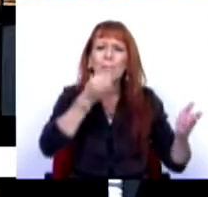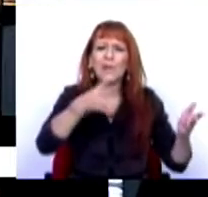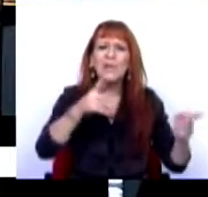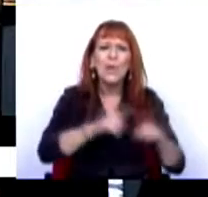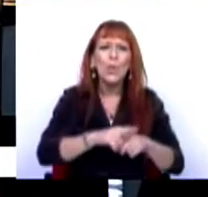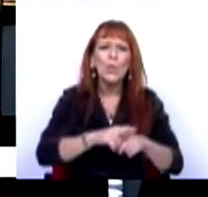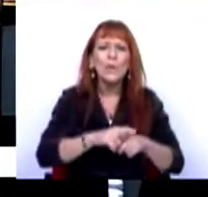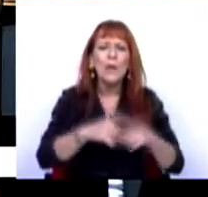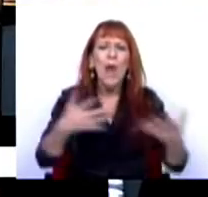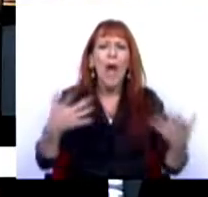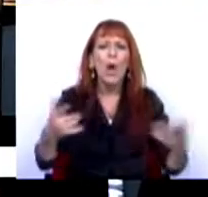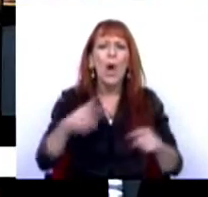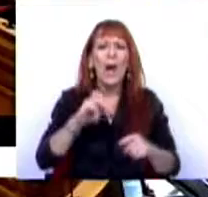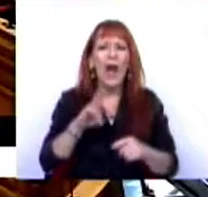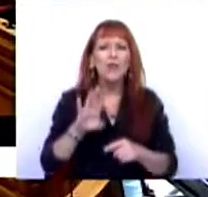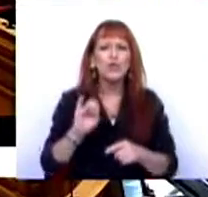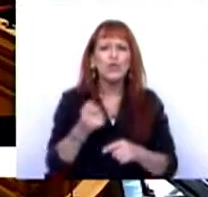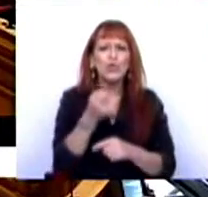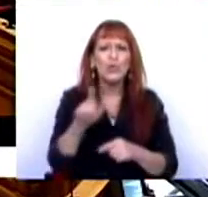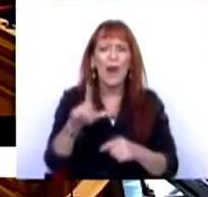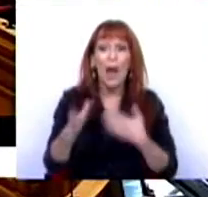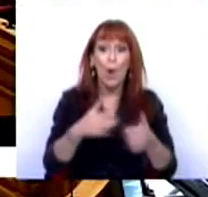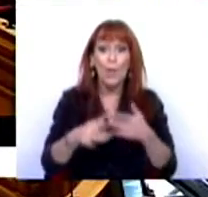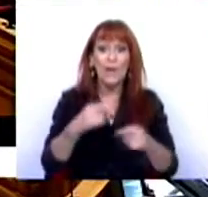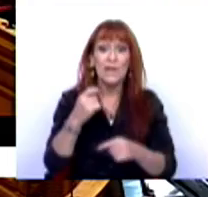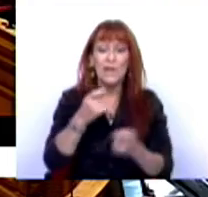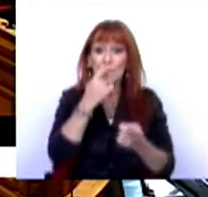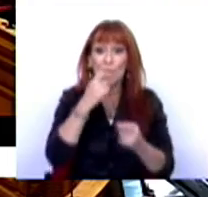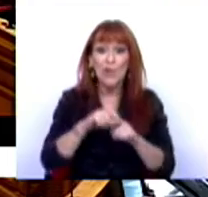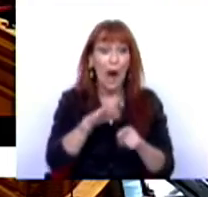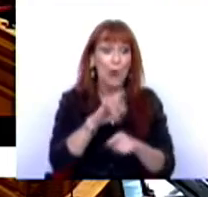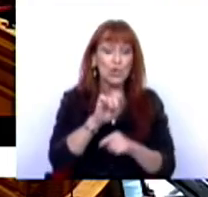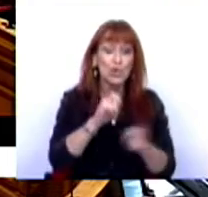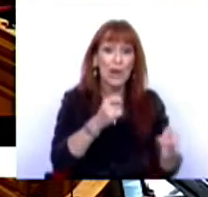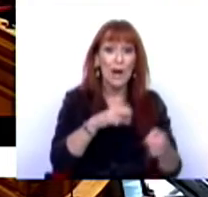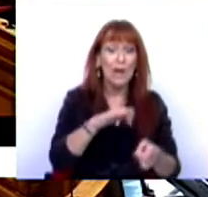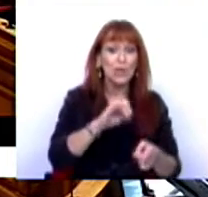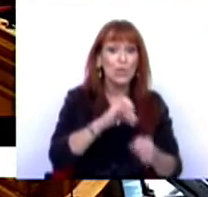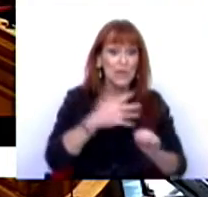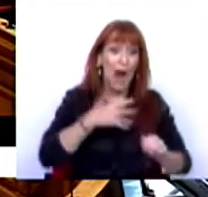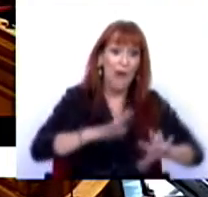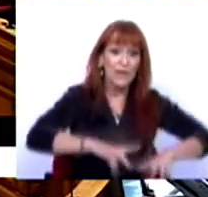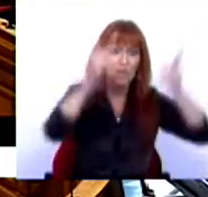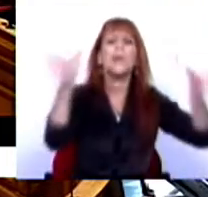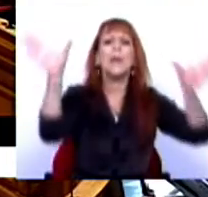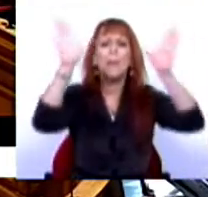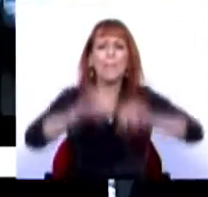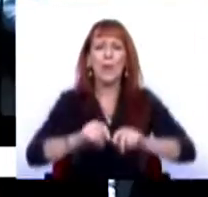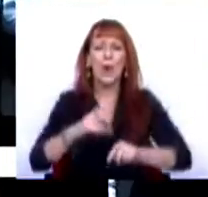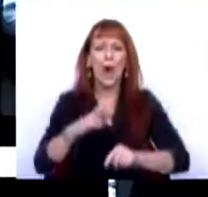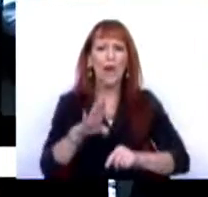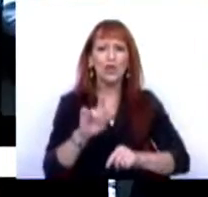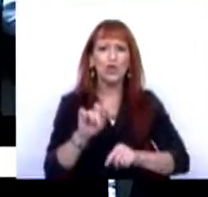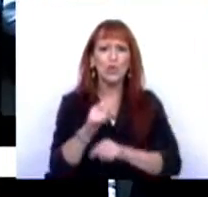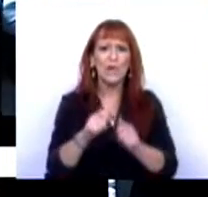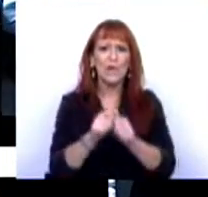perderam Algestrel e agora já não importa nada aos mineiros, porque o Algestrel agora é socialista e quer desenvolvimento, não é? E mais, e Algestrel